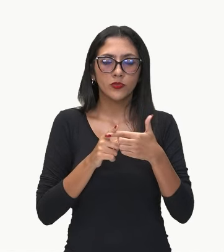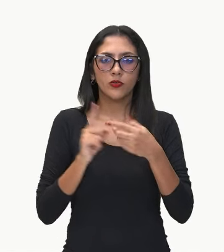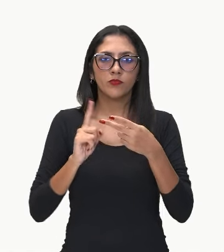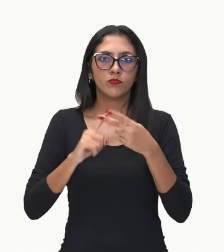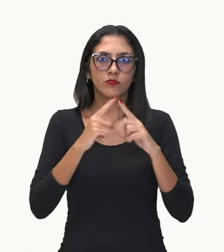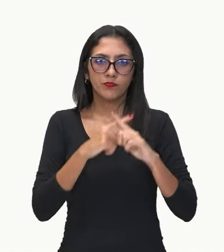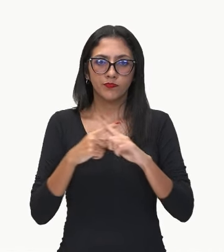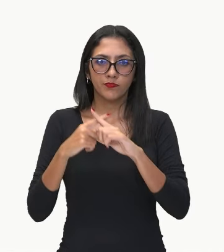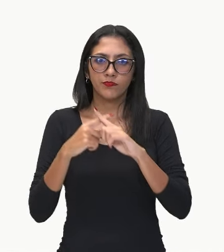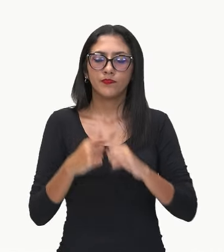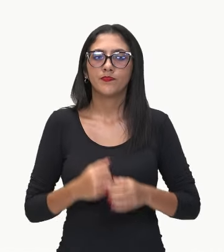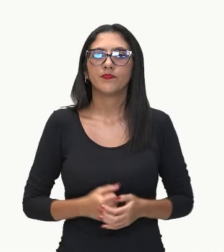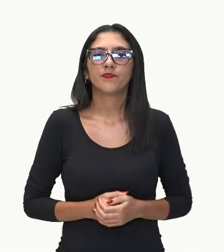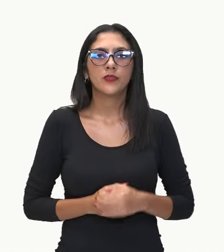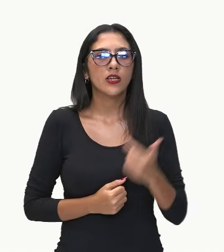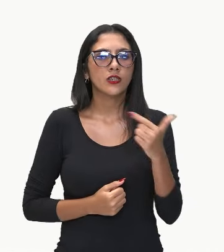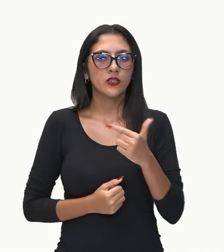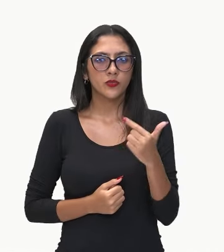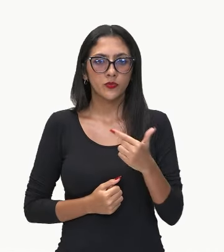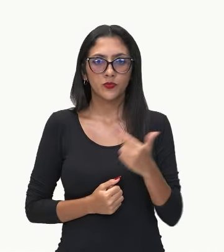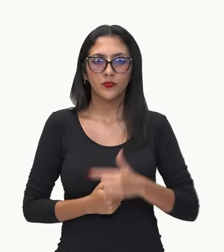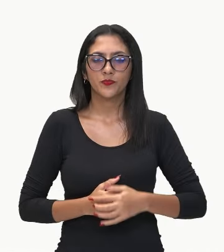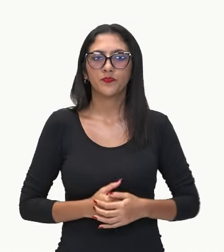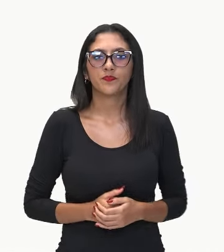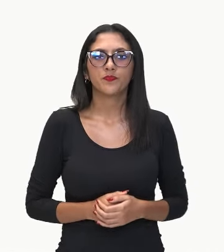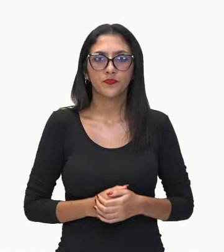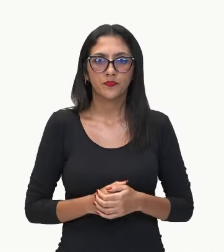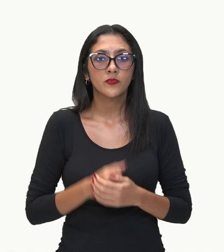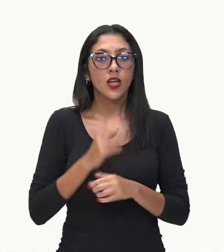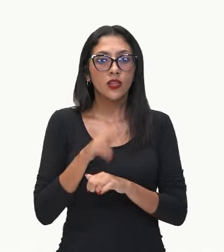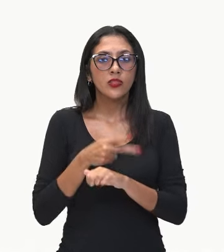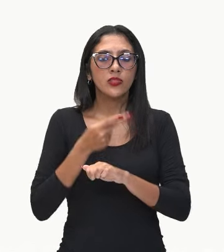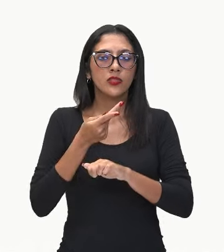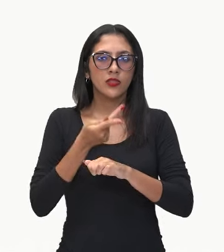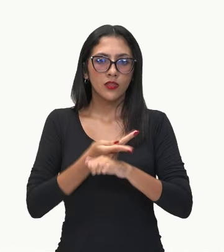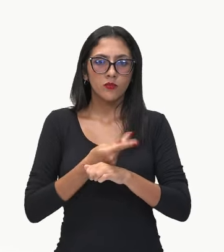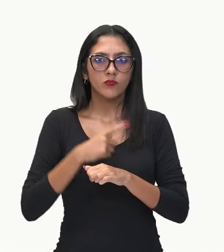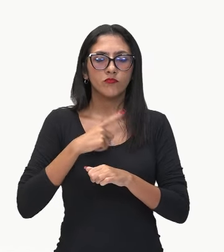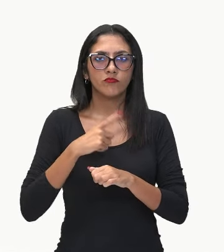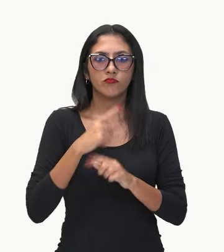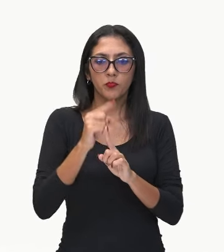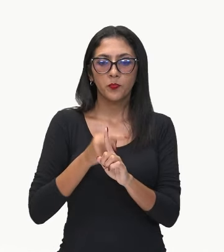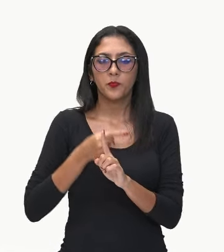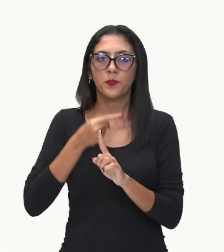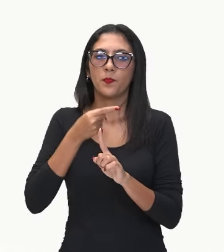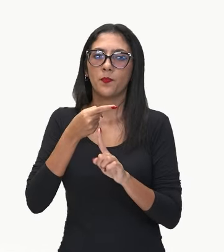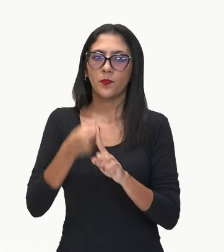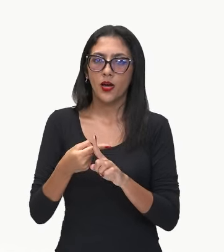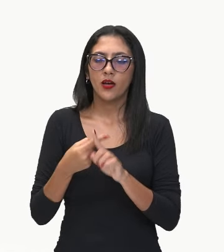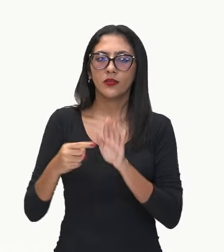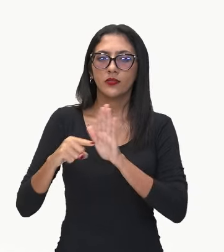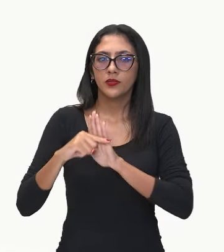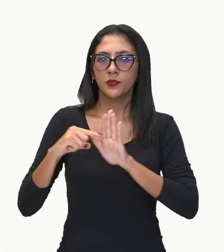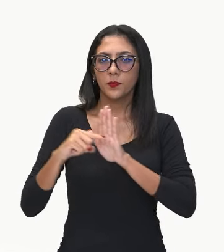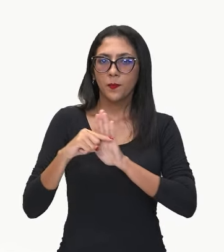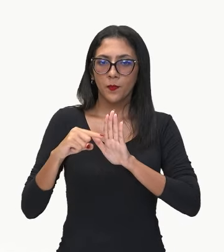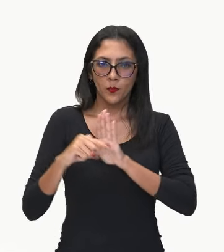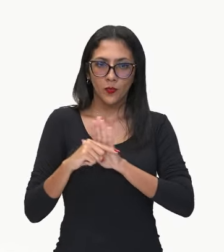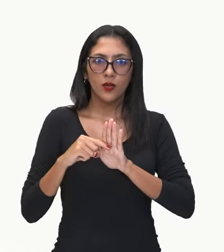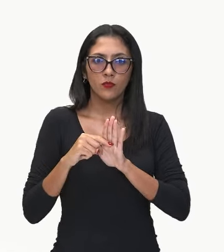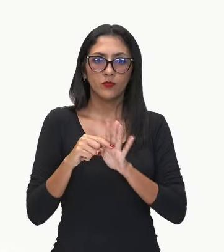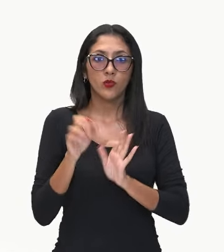observação, efetuamos as adições e as subtrações na ordem em que